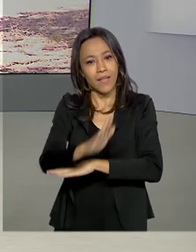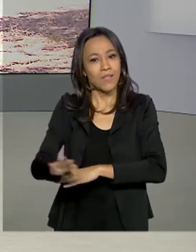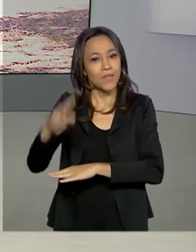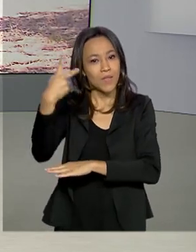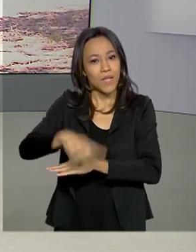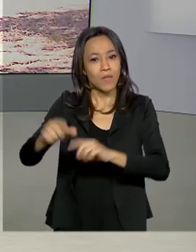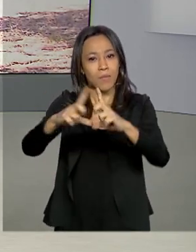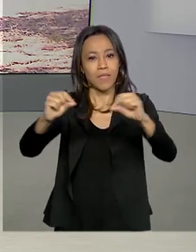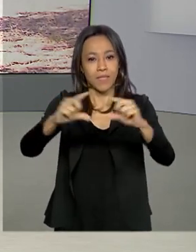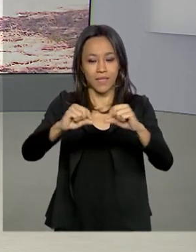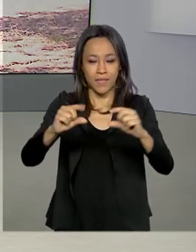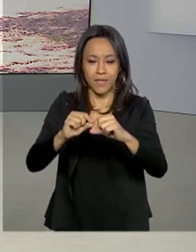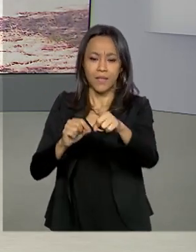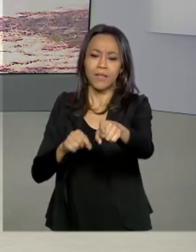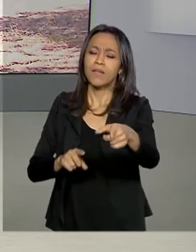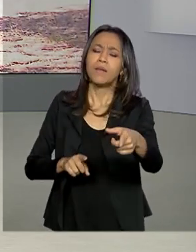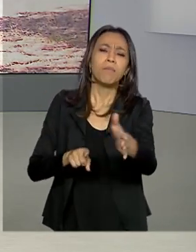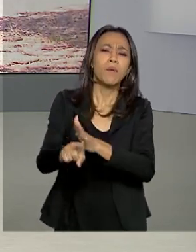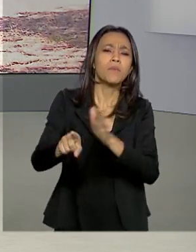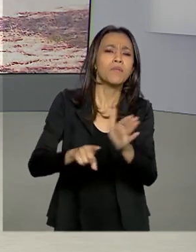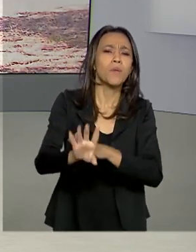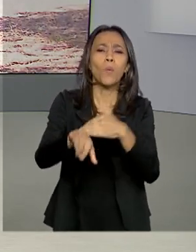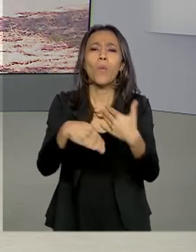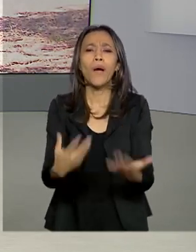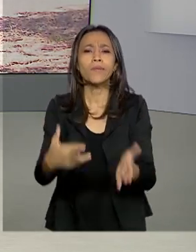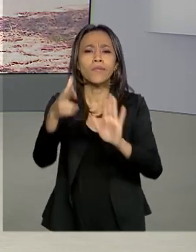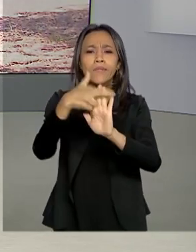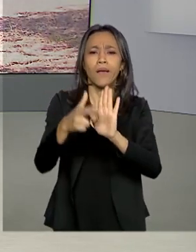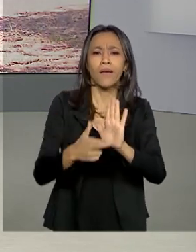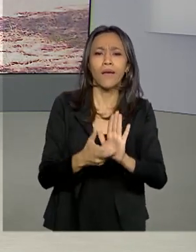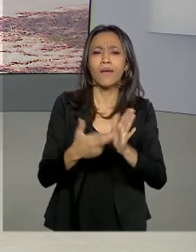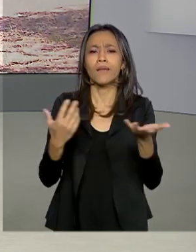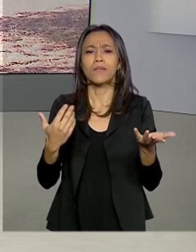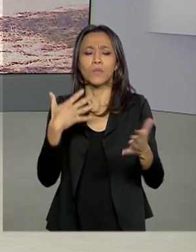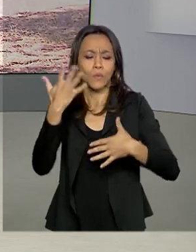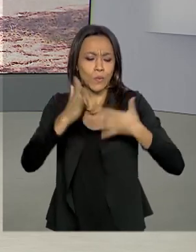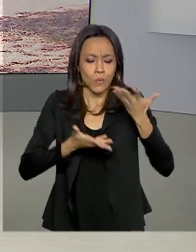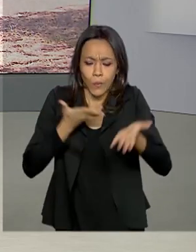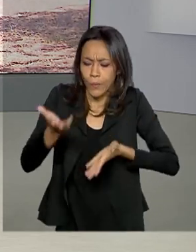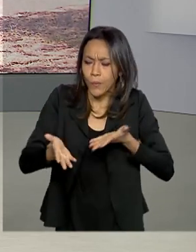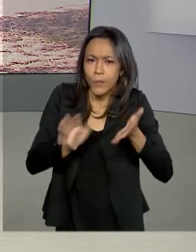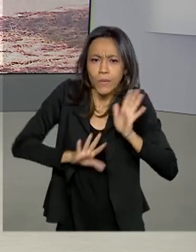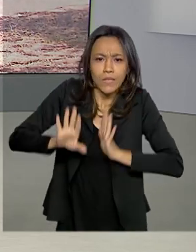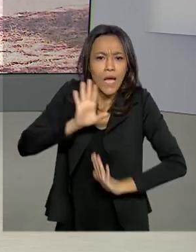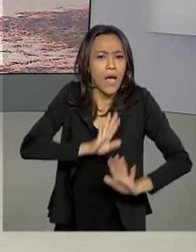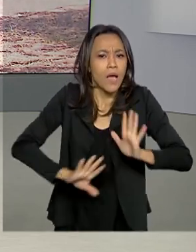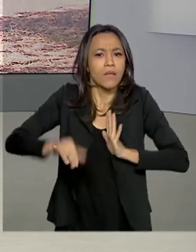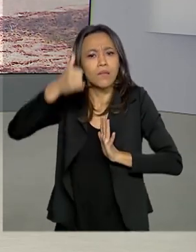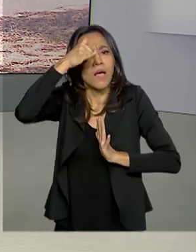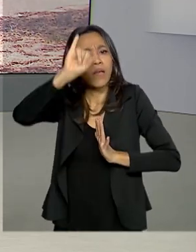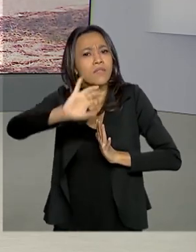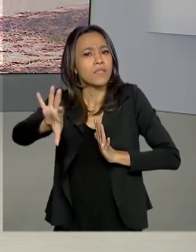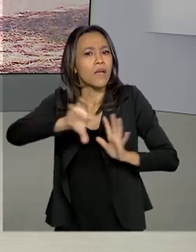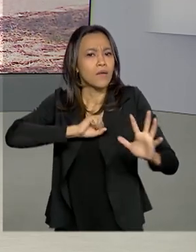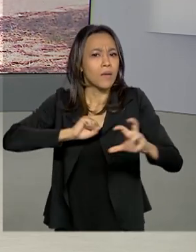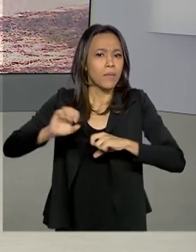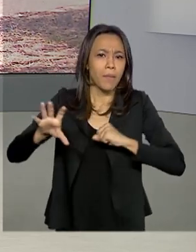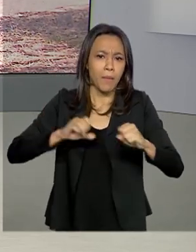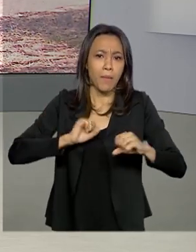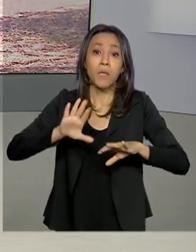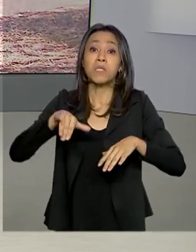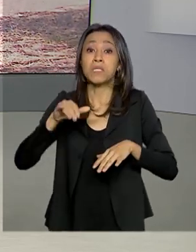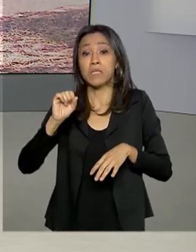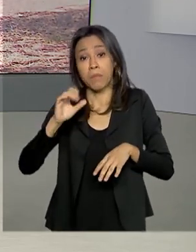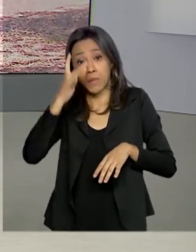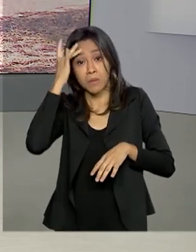quais são esses cuidados, essas regrinhas, para que a população não corra riscos ao visitar os parques. Bom dia.